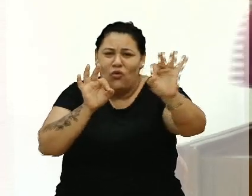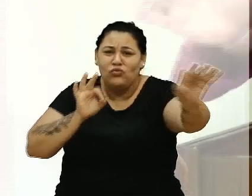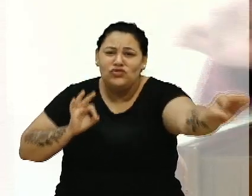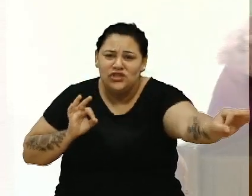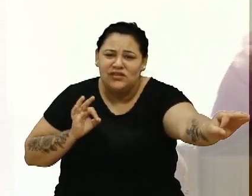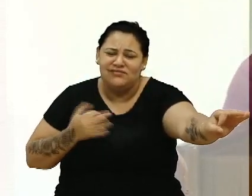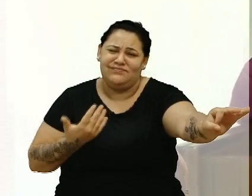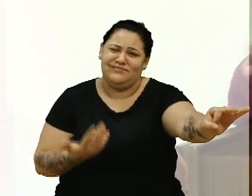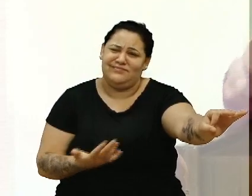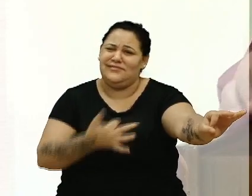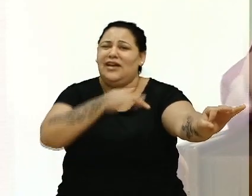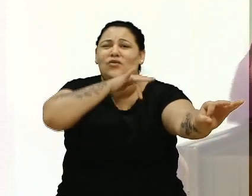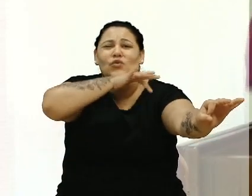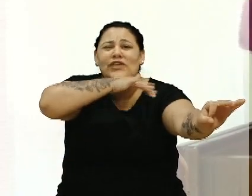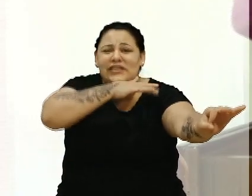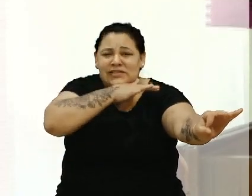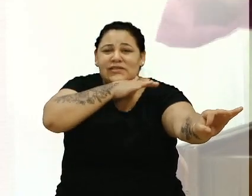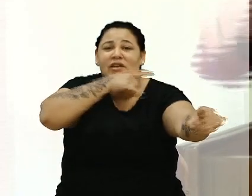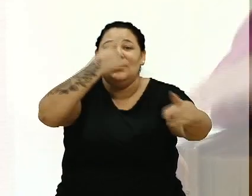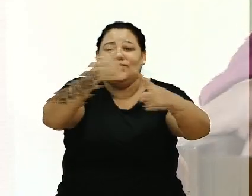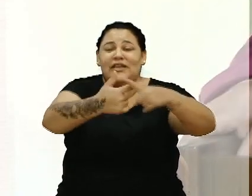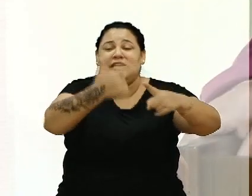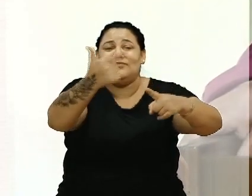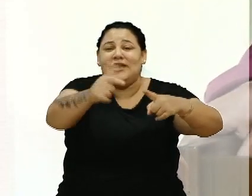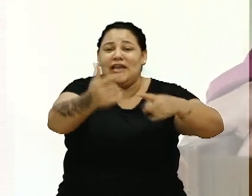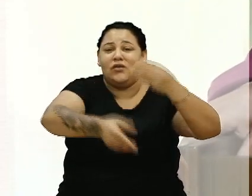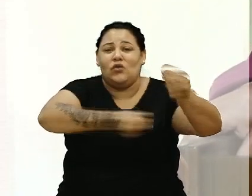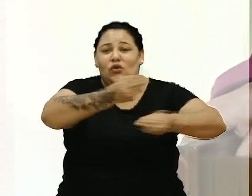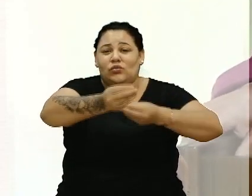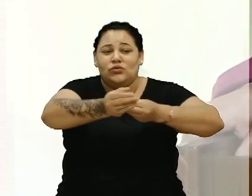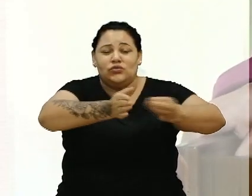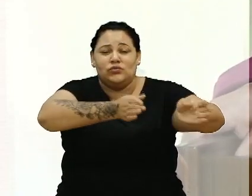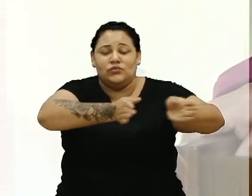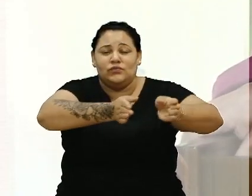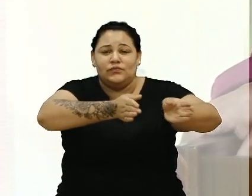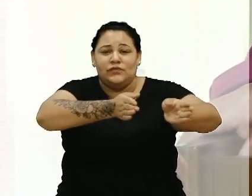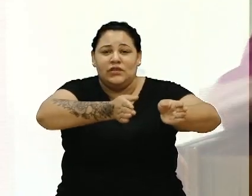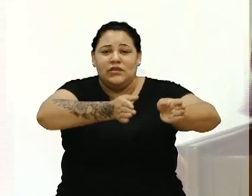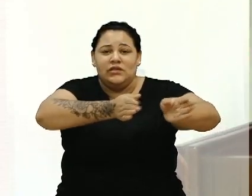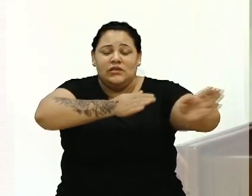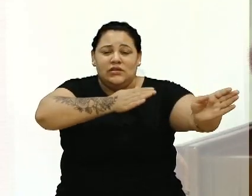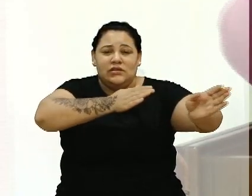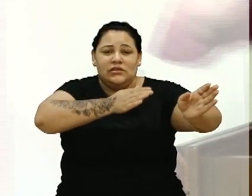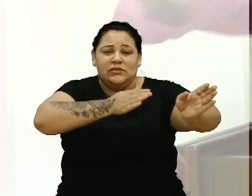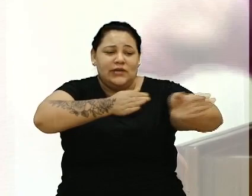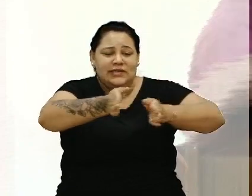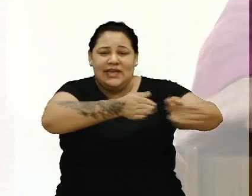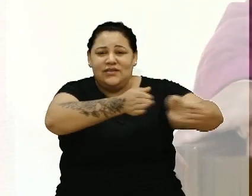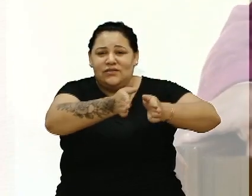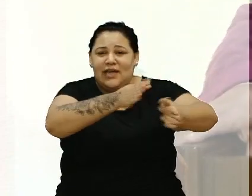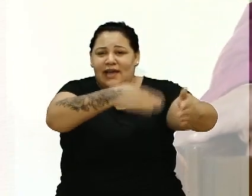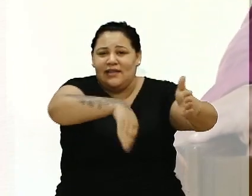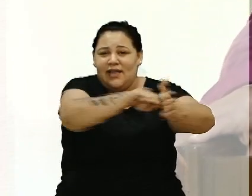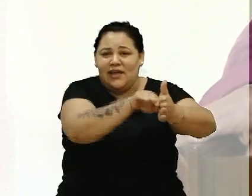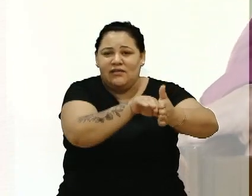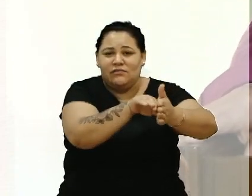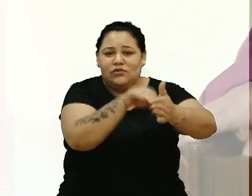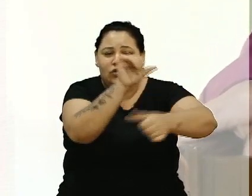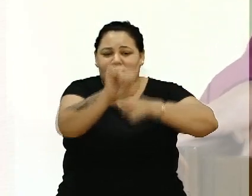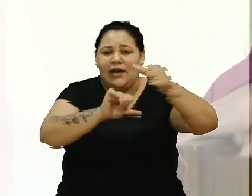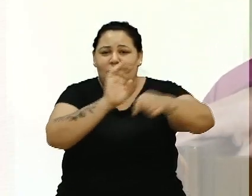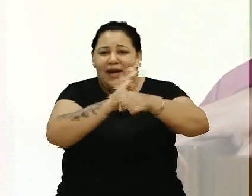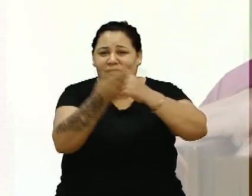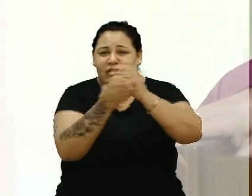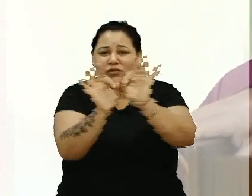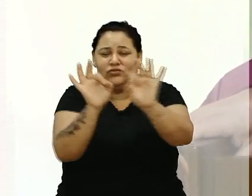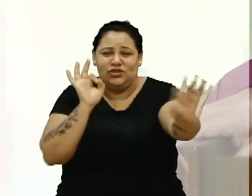abrigo bom, mas olha a distância, estivesse, bom, era mais fácil nós chegar e dizer para as pessoas virem ficar no meio da rua do que para essa